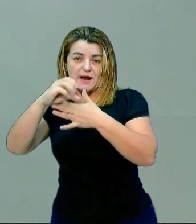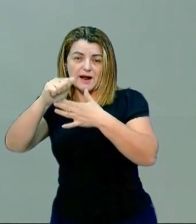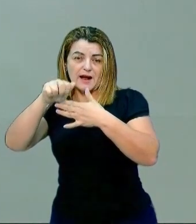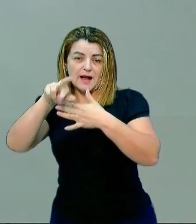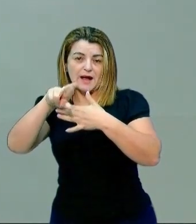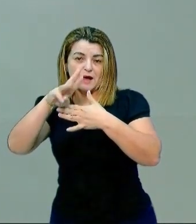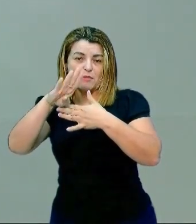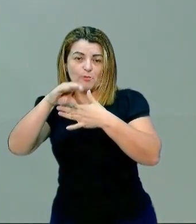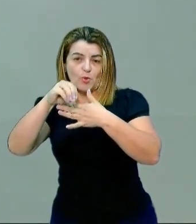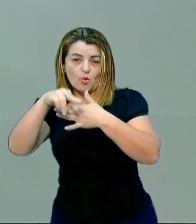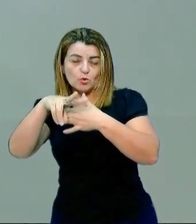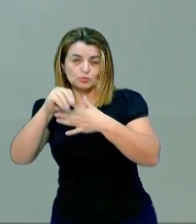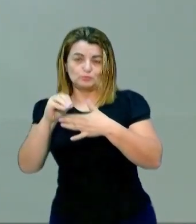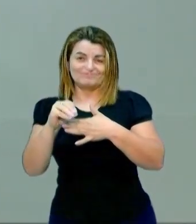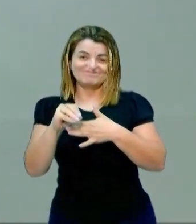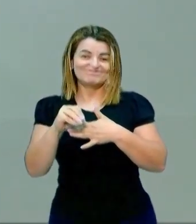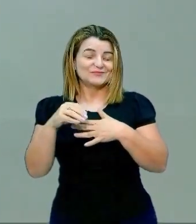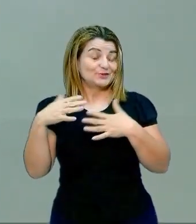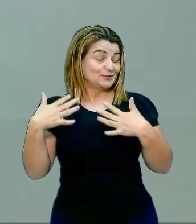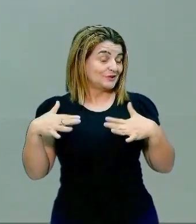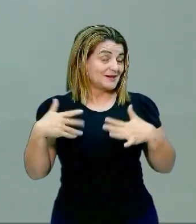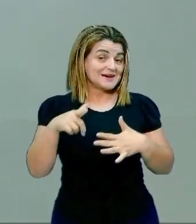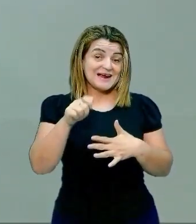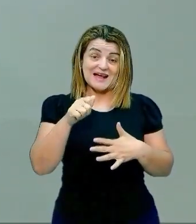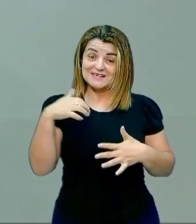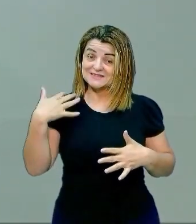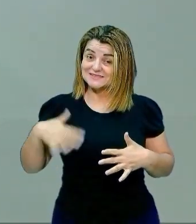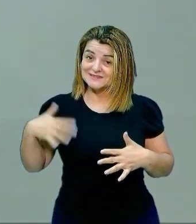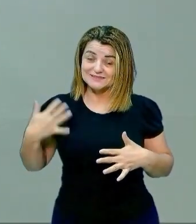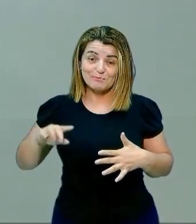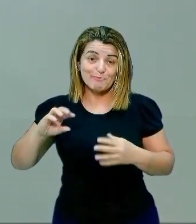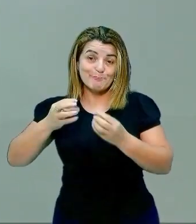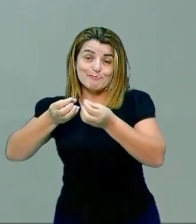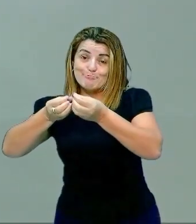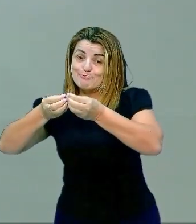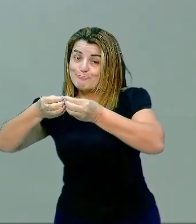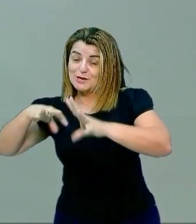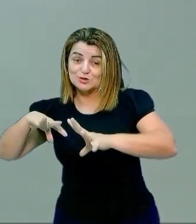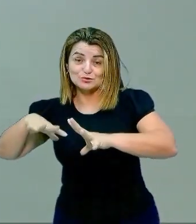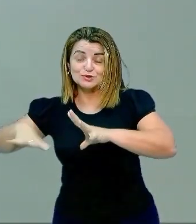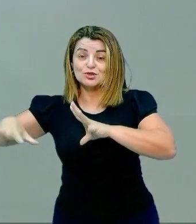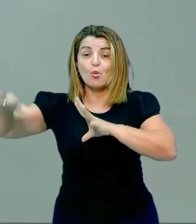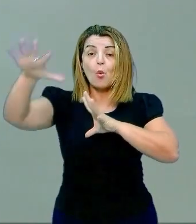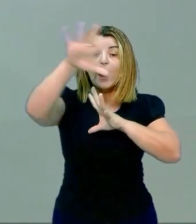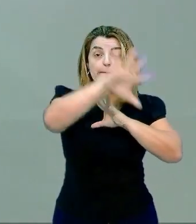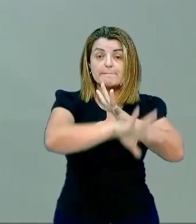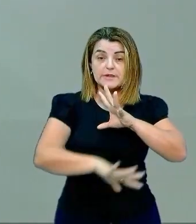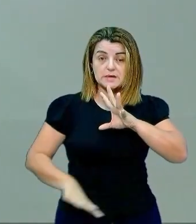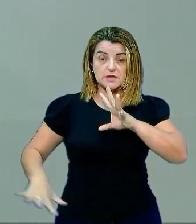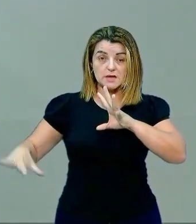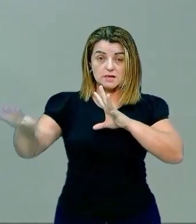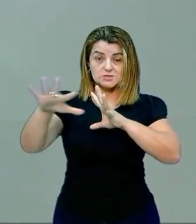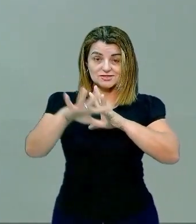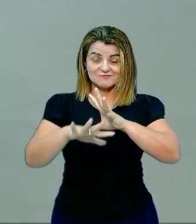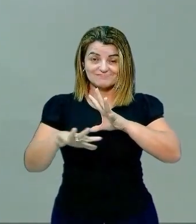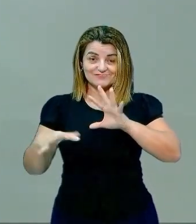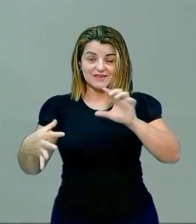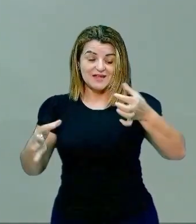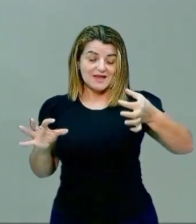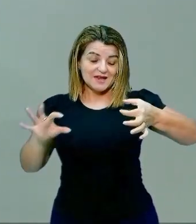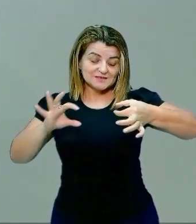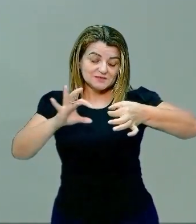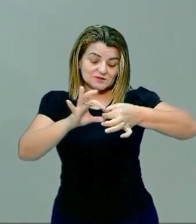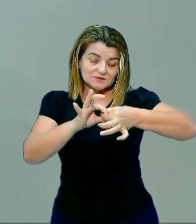monóxido de carbono. Tá? Esse monóxido de carbono, ele se associa à